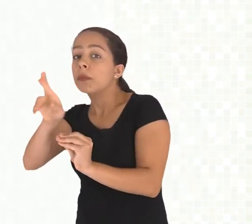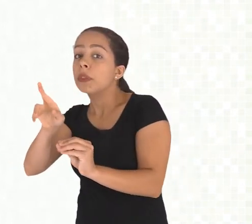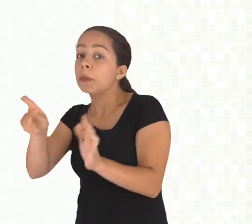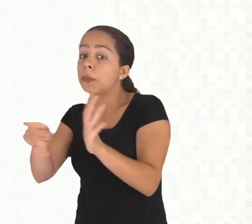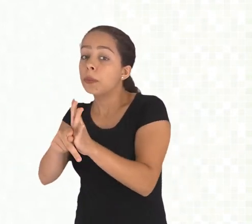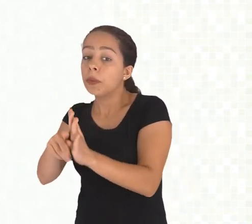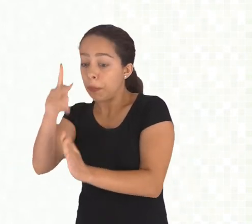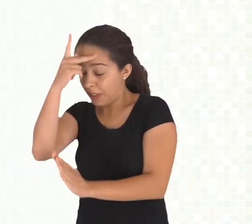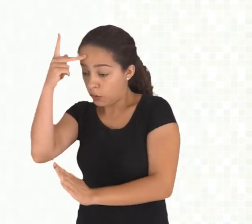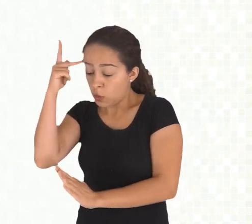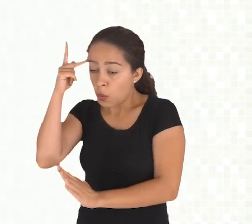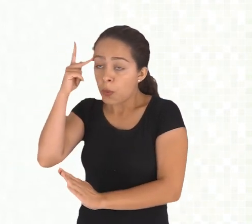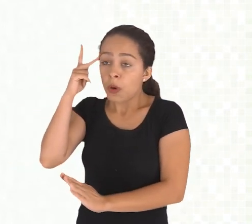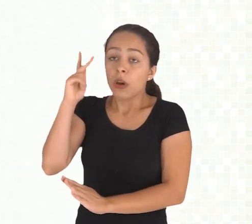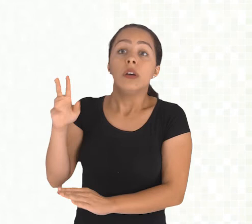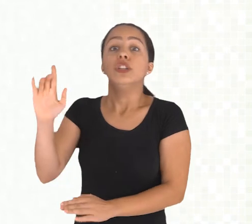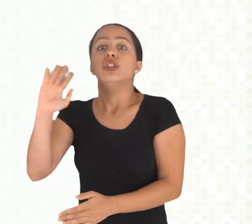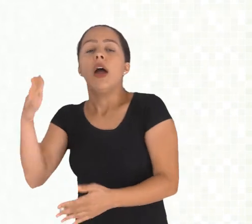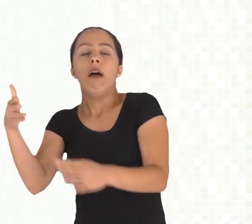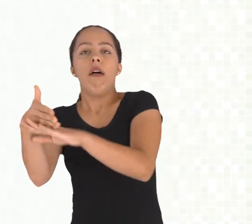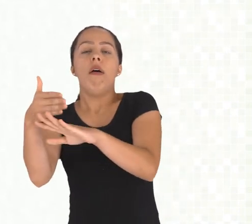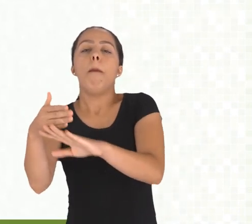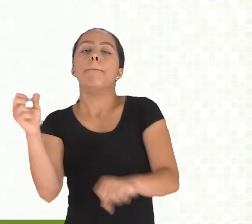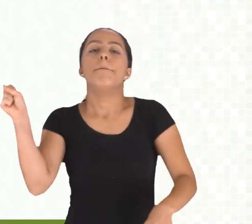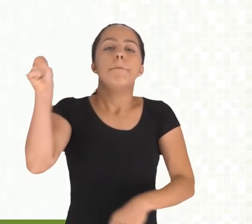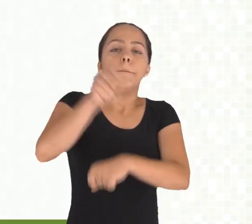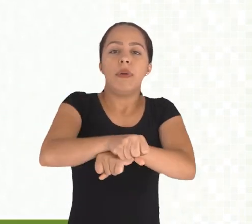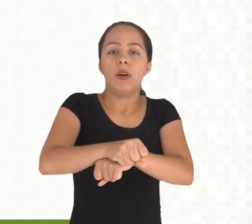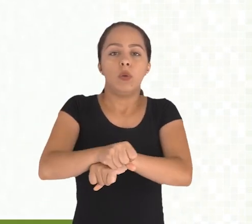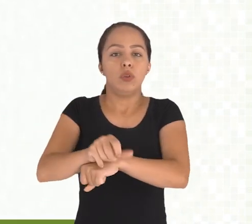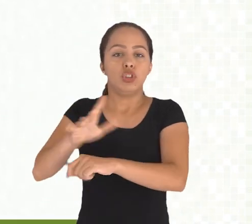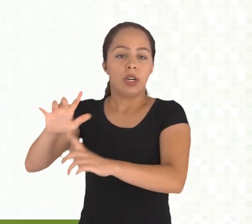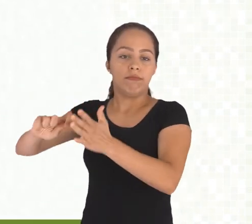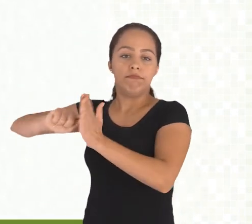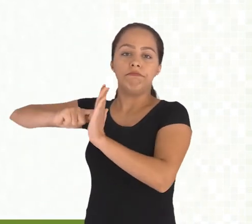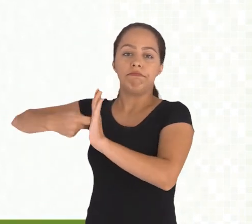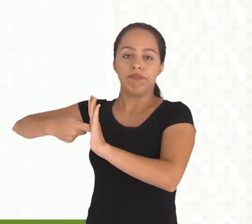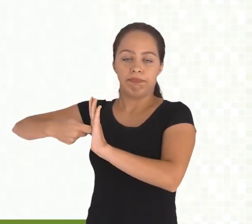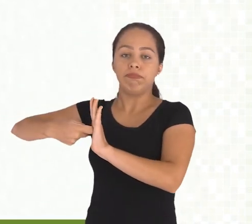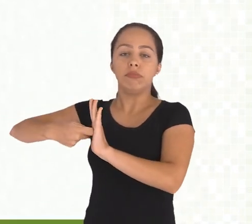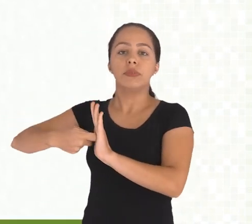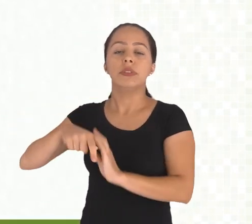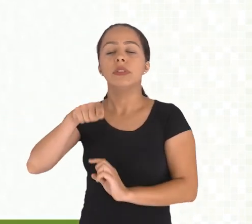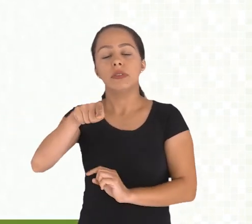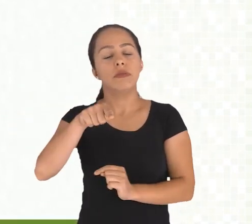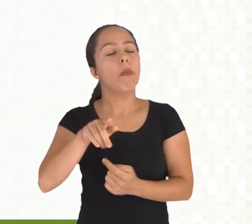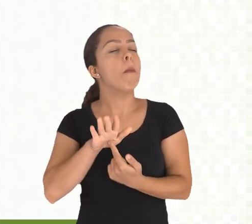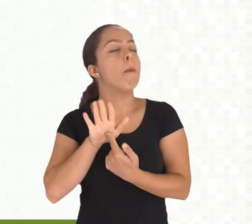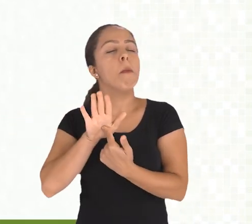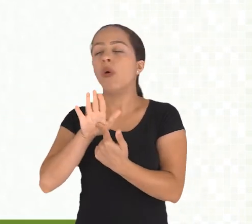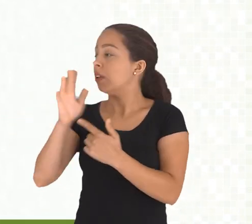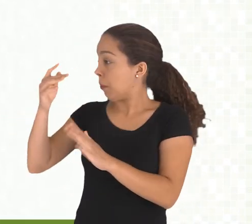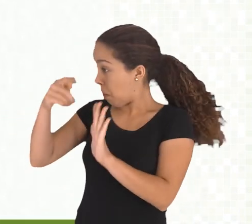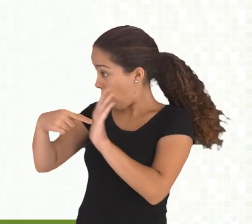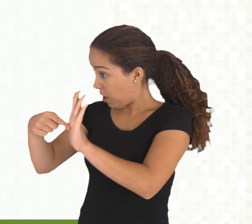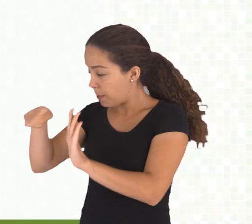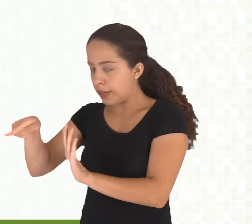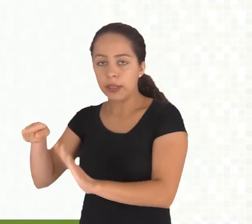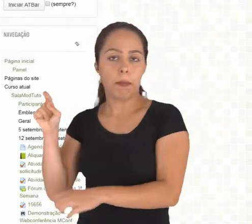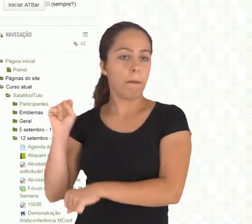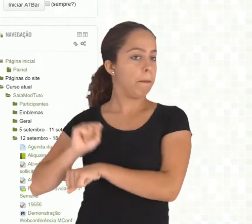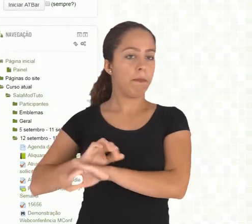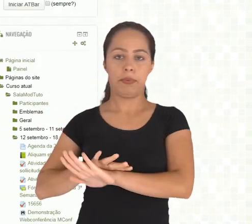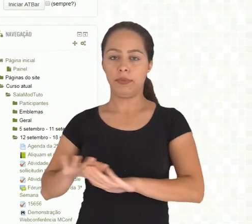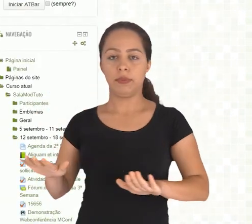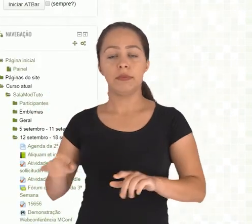incluir ou não respostas de usuários inativos ou suspensos, tá certo? Nesse caso, não vou mostrar os resultados. E aí vamos mostrar aqui para você ver como